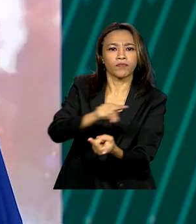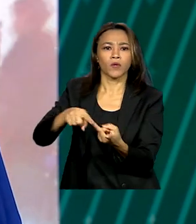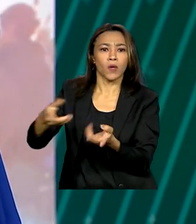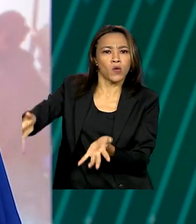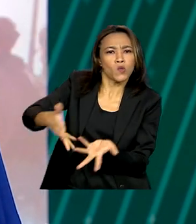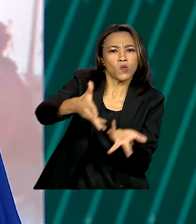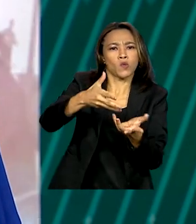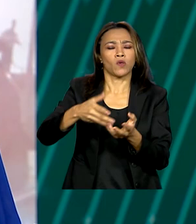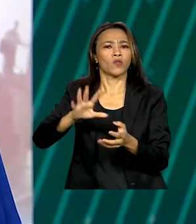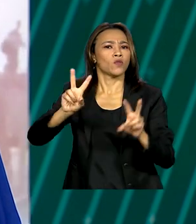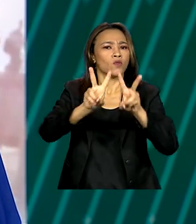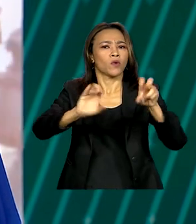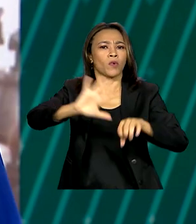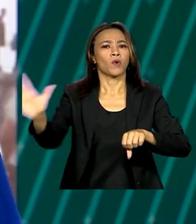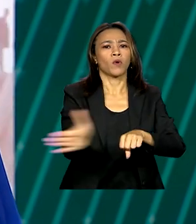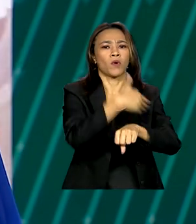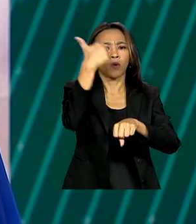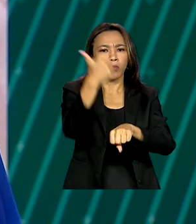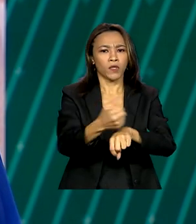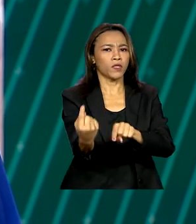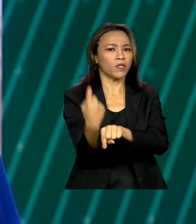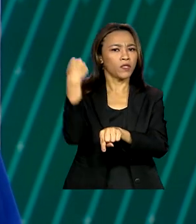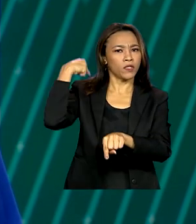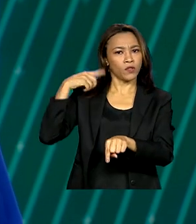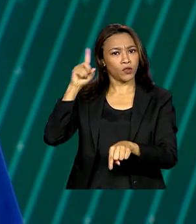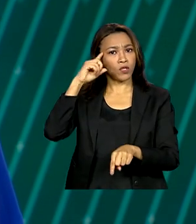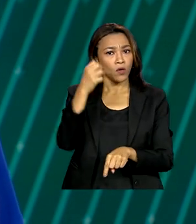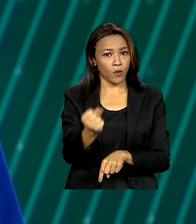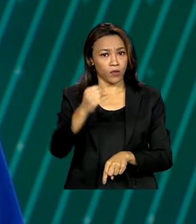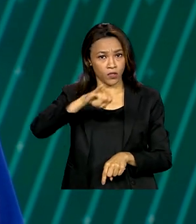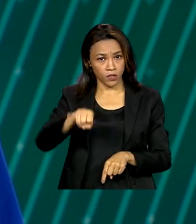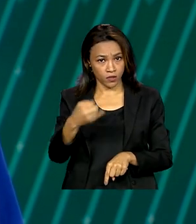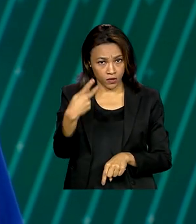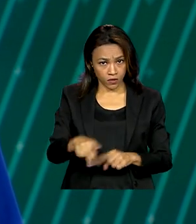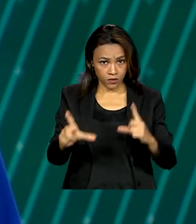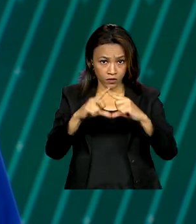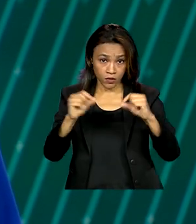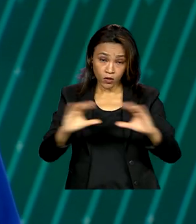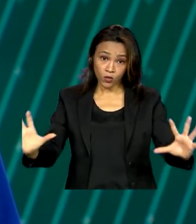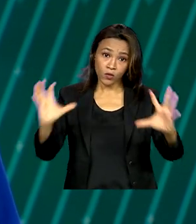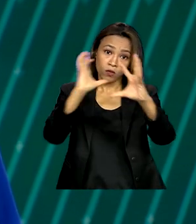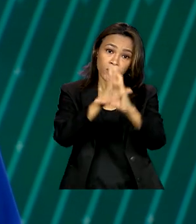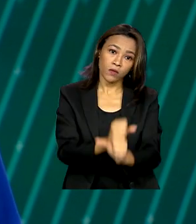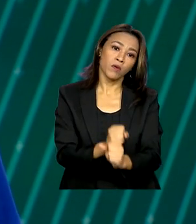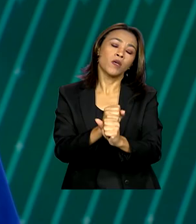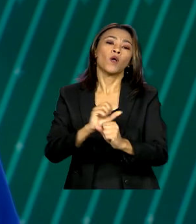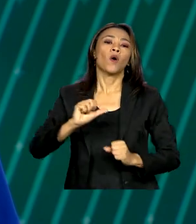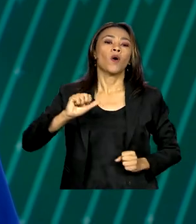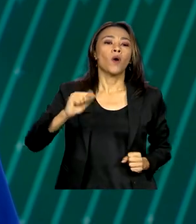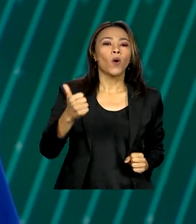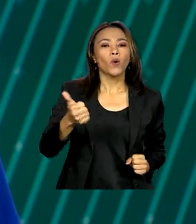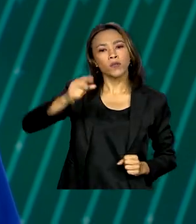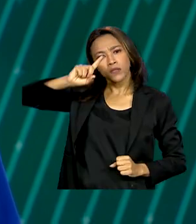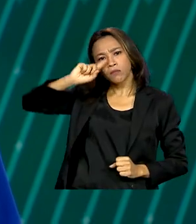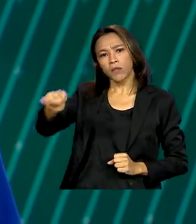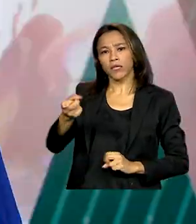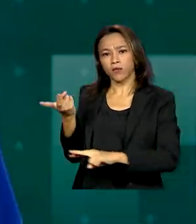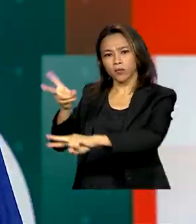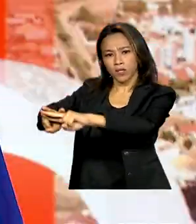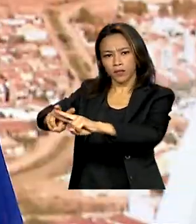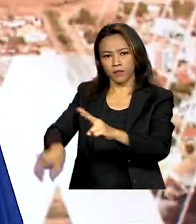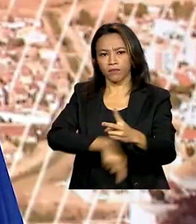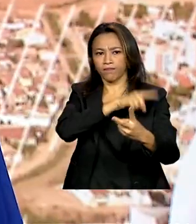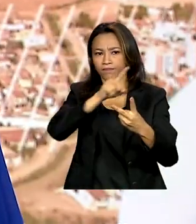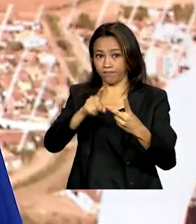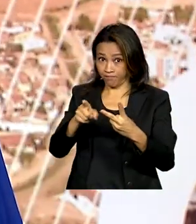os atos golpistas de 8 de janeiro em Brasília. Ao todo, estão sendo cumpridos 11 mandados de prisão